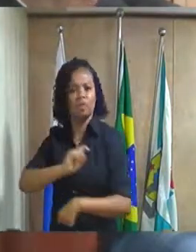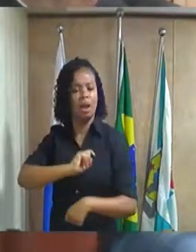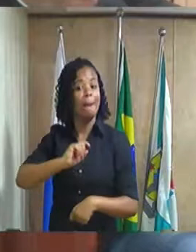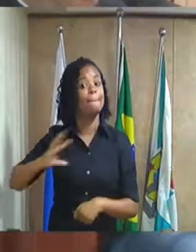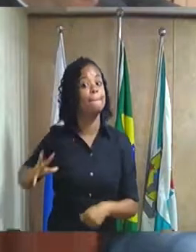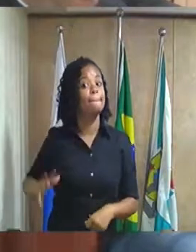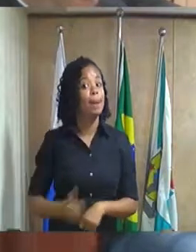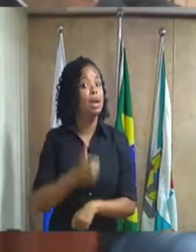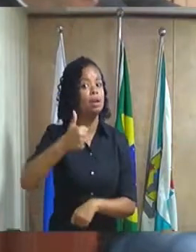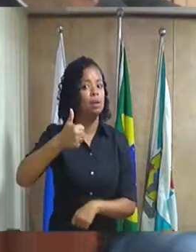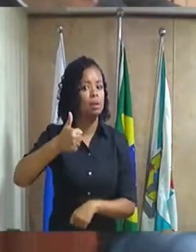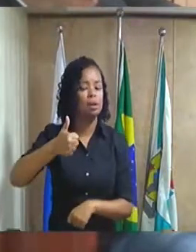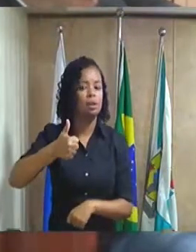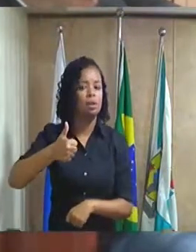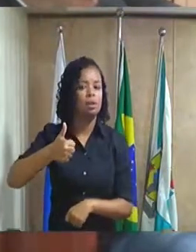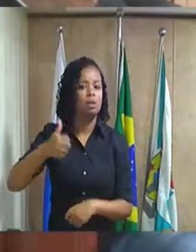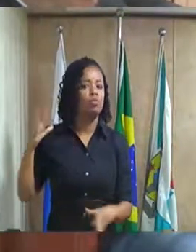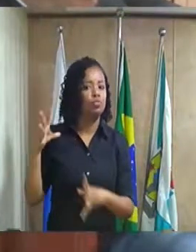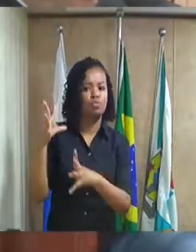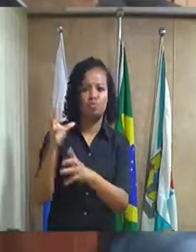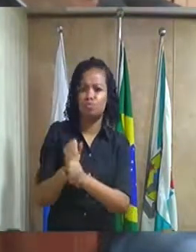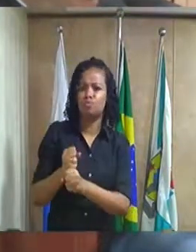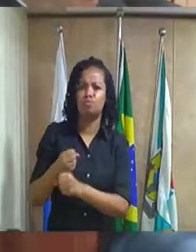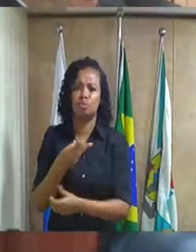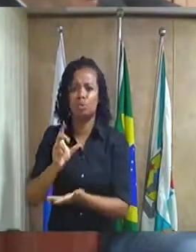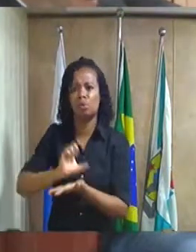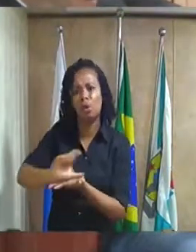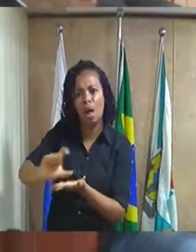melhorar o orçamento da prefeitura